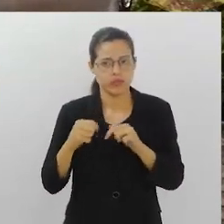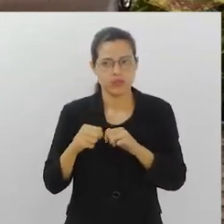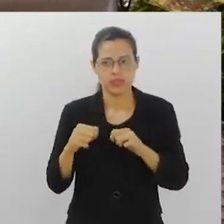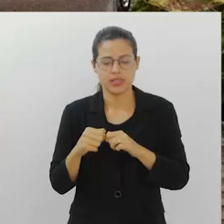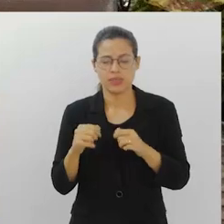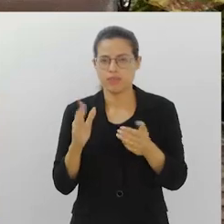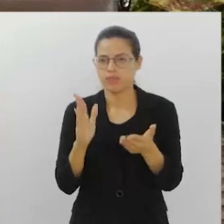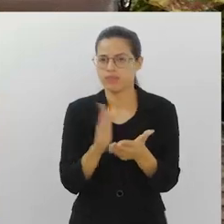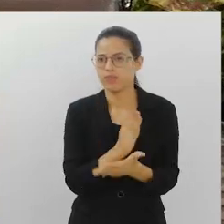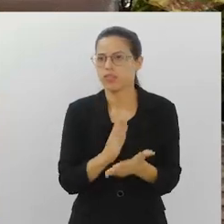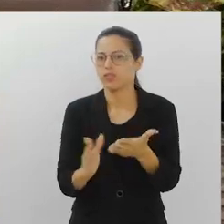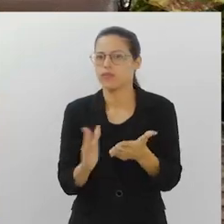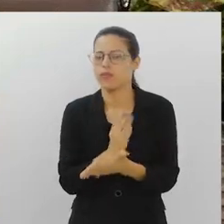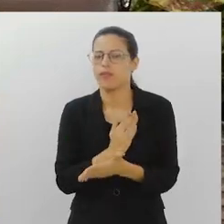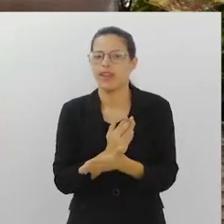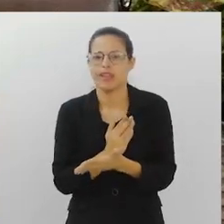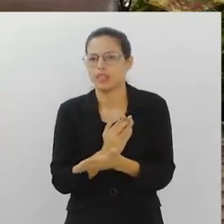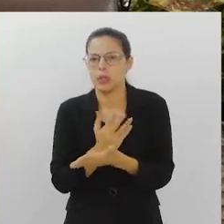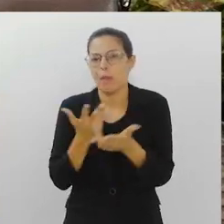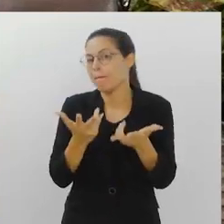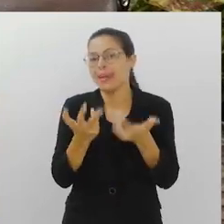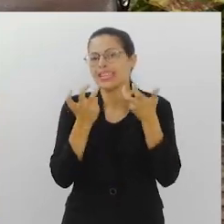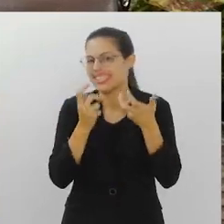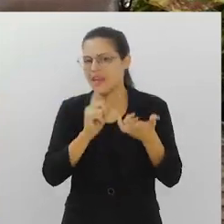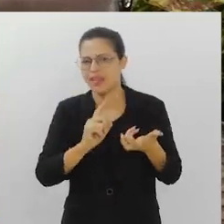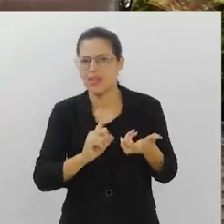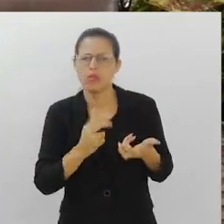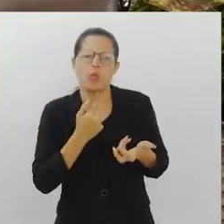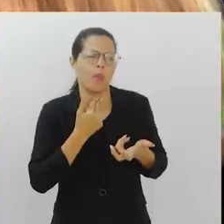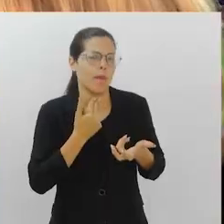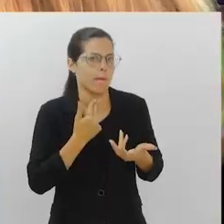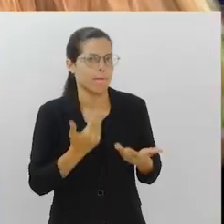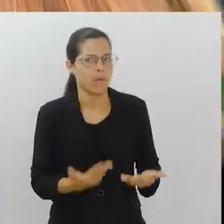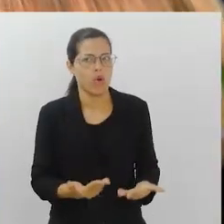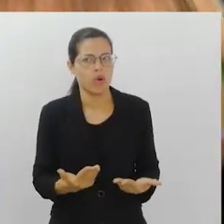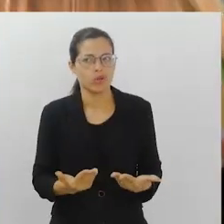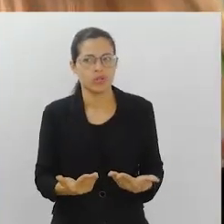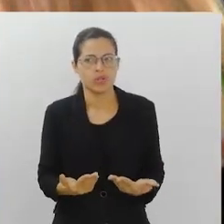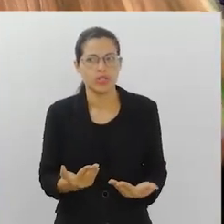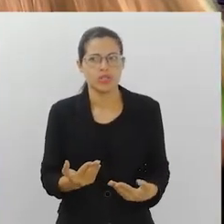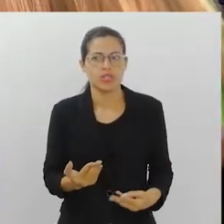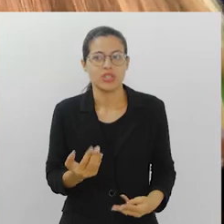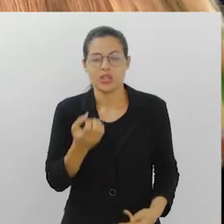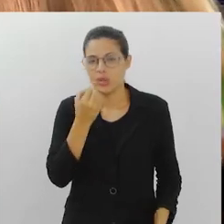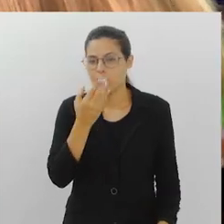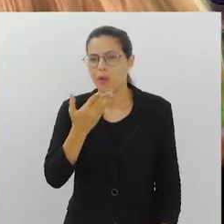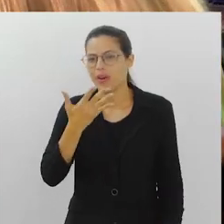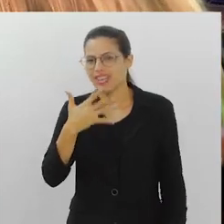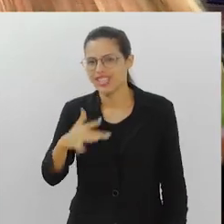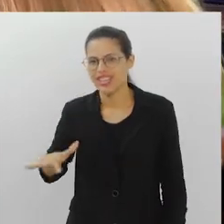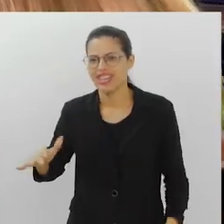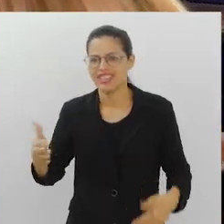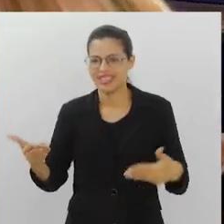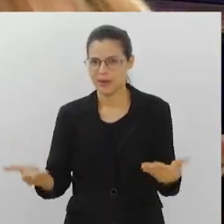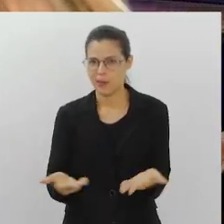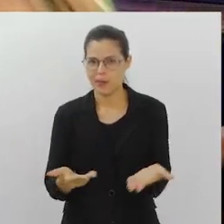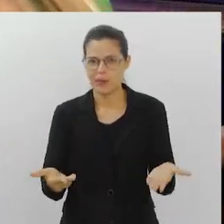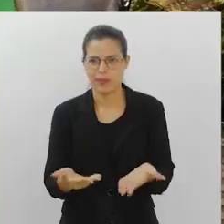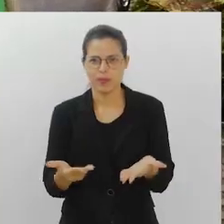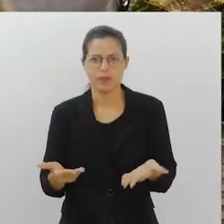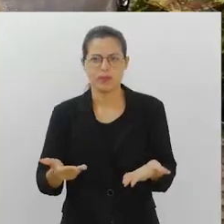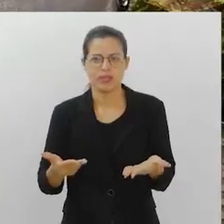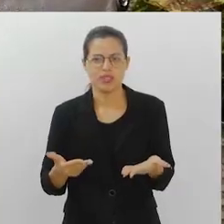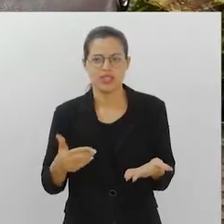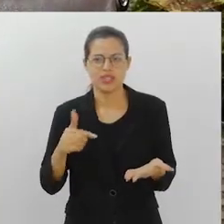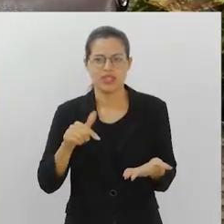muitas vezes automaticamente e não pode fazer. ainda bem que as nossas crianças acho que hoje já vêm